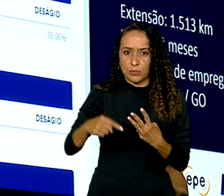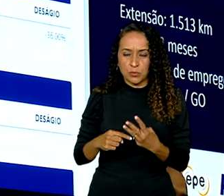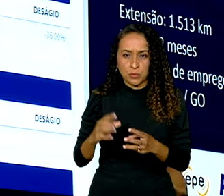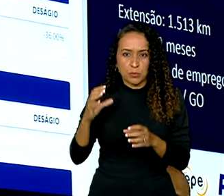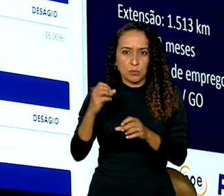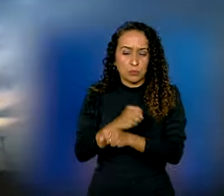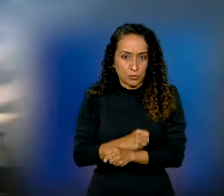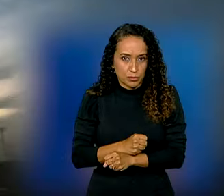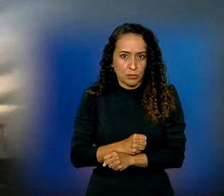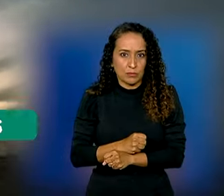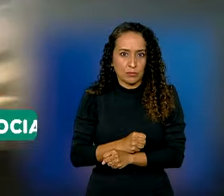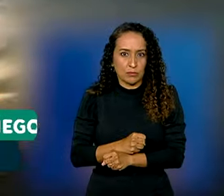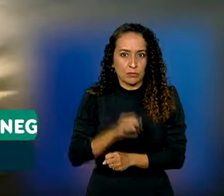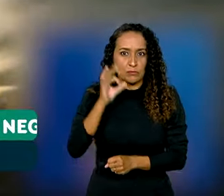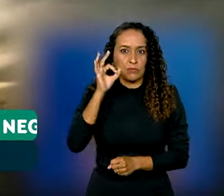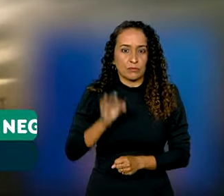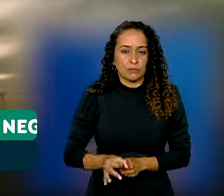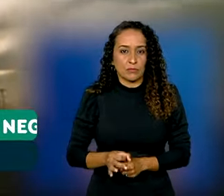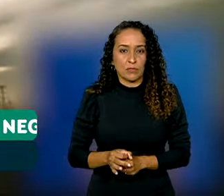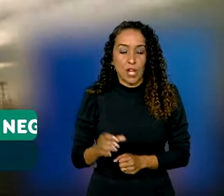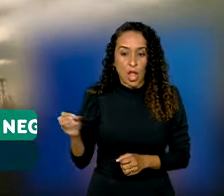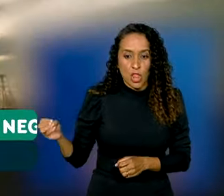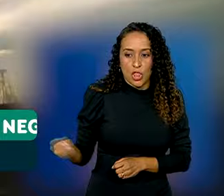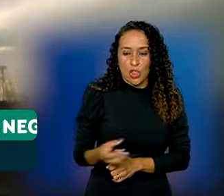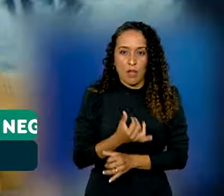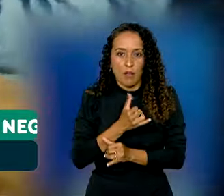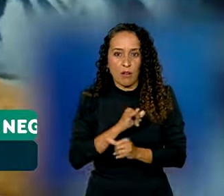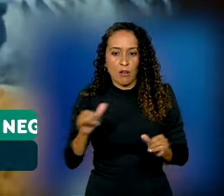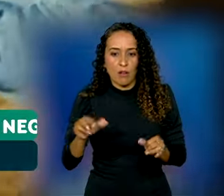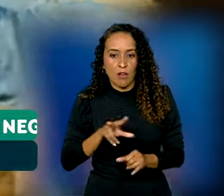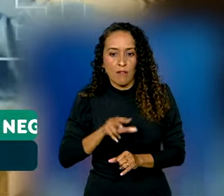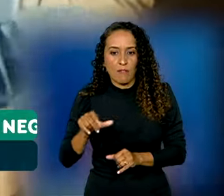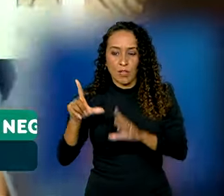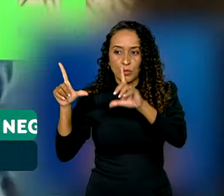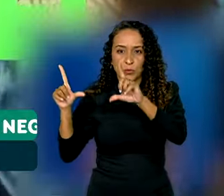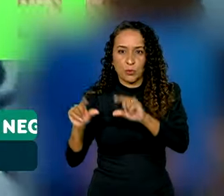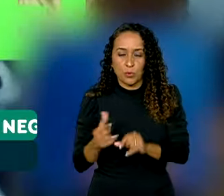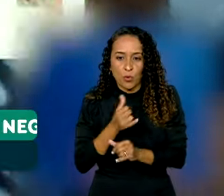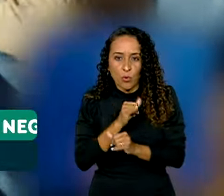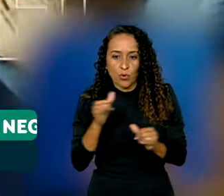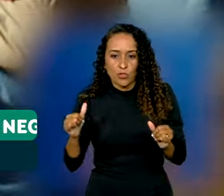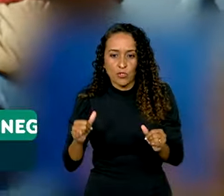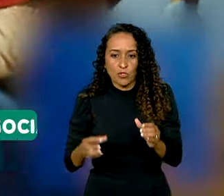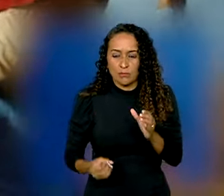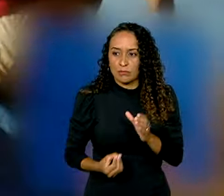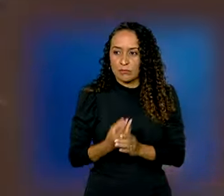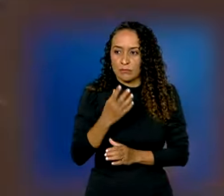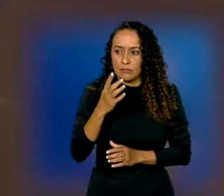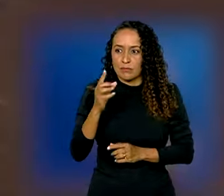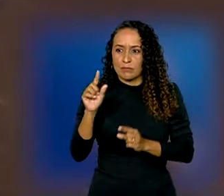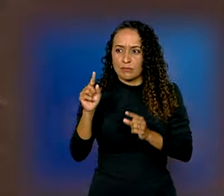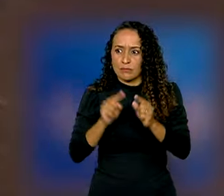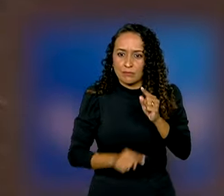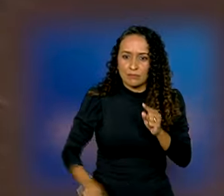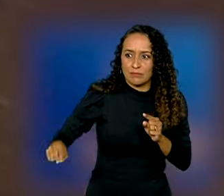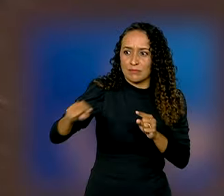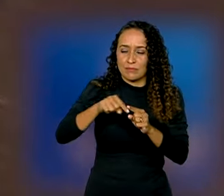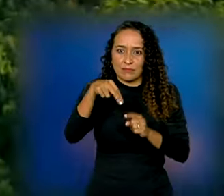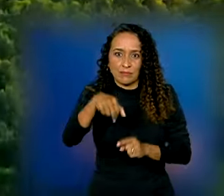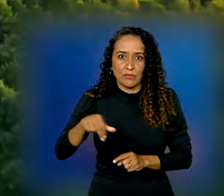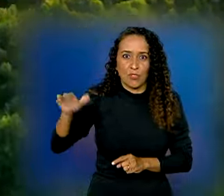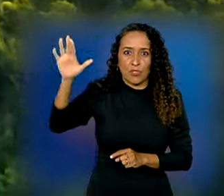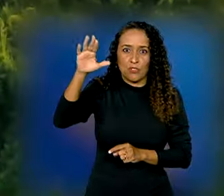arrematados. As novas linhas vão escoar o excedente de energia produzida por fontes renováveis no Nordeste